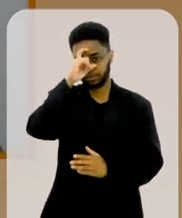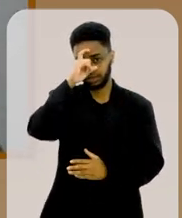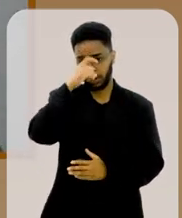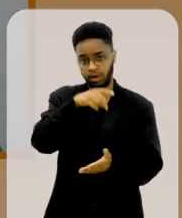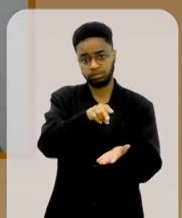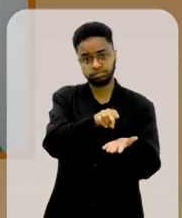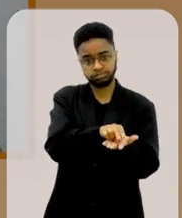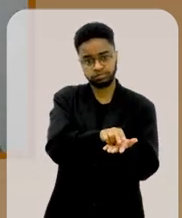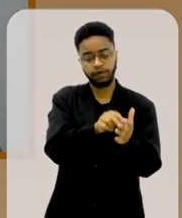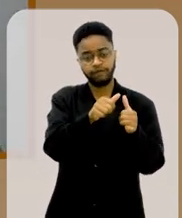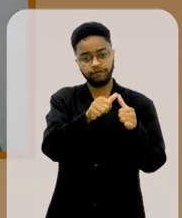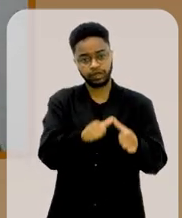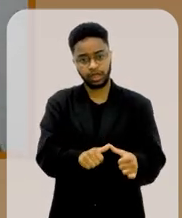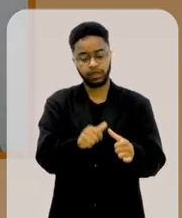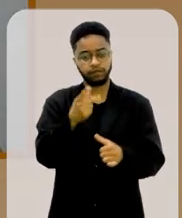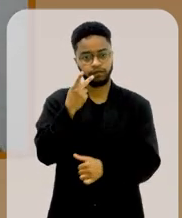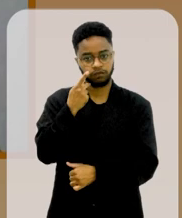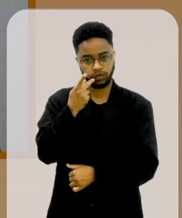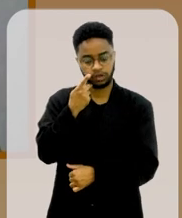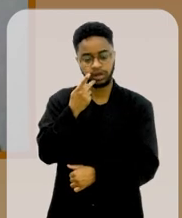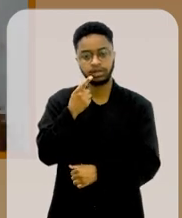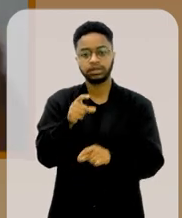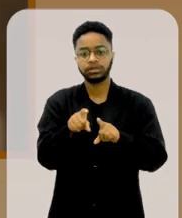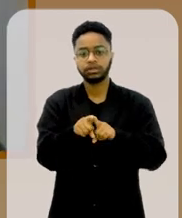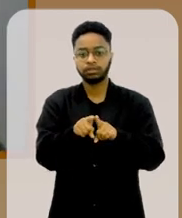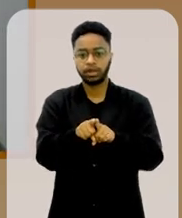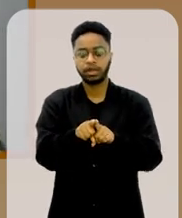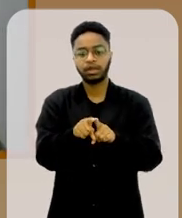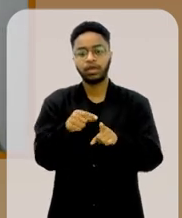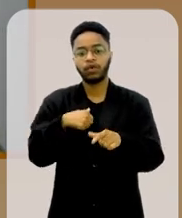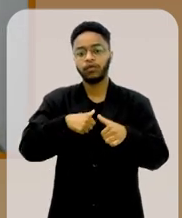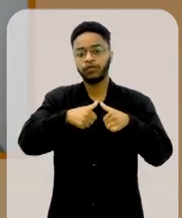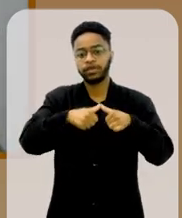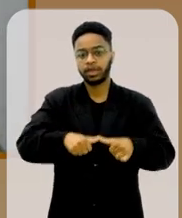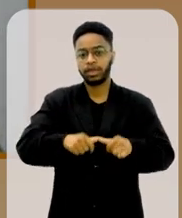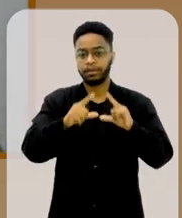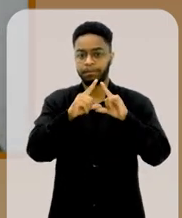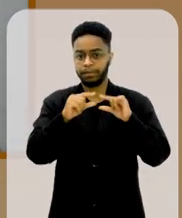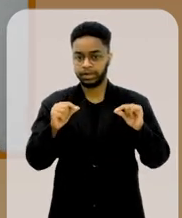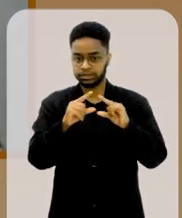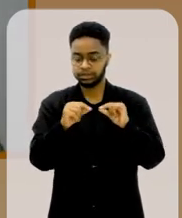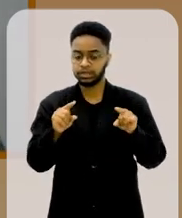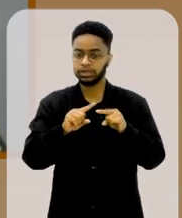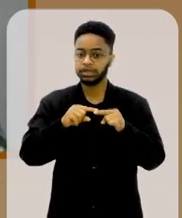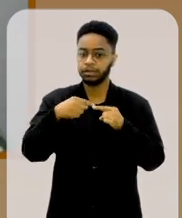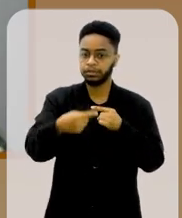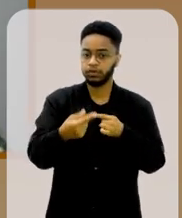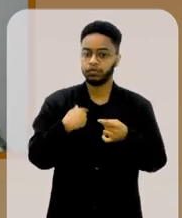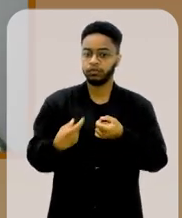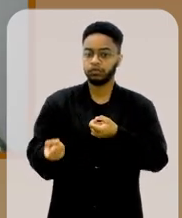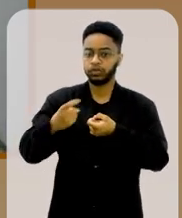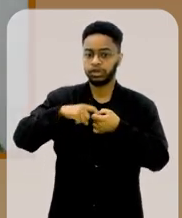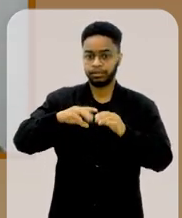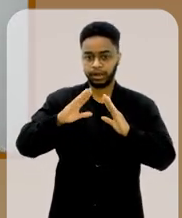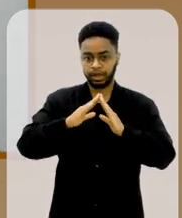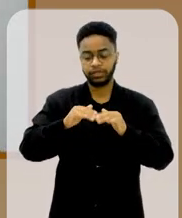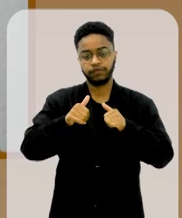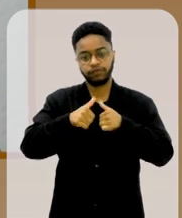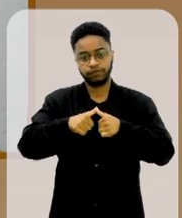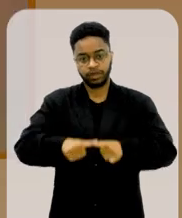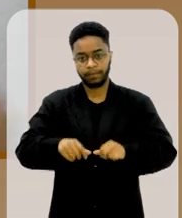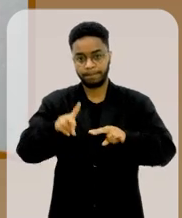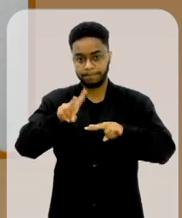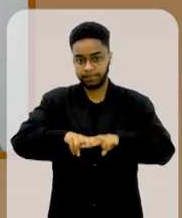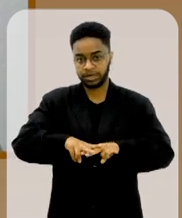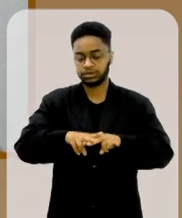em Fortaleza e que fiquei hospitalizada em Brasília e que voltei e fiquei em cárcere privado,